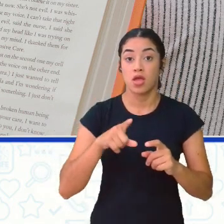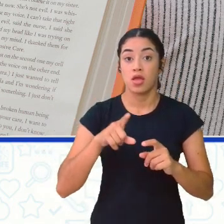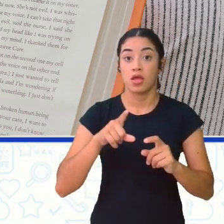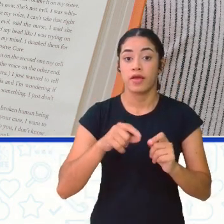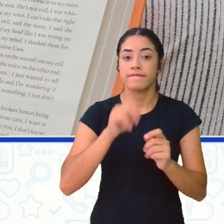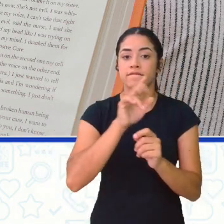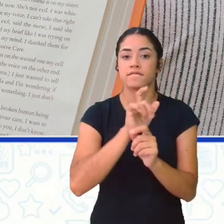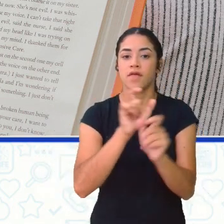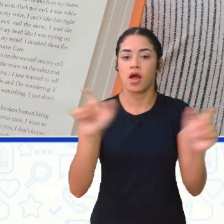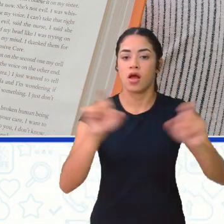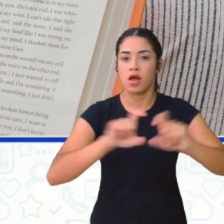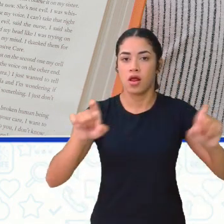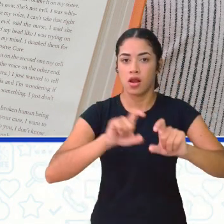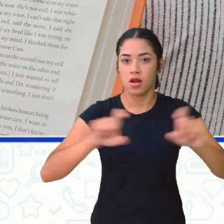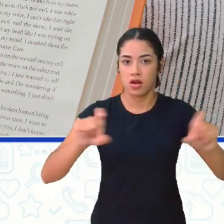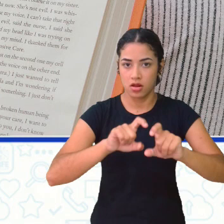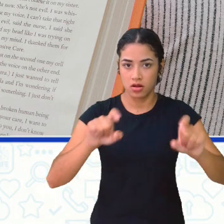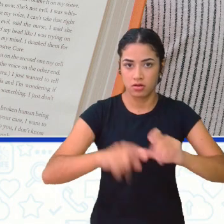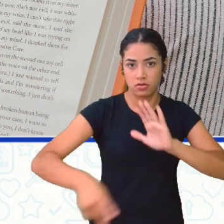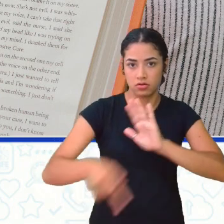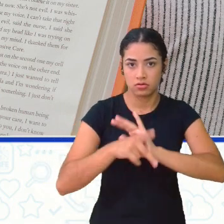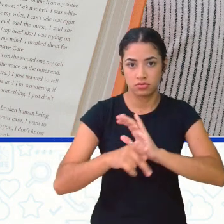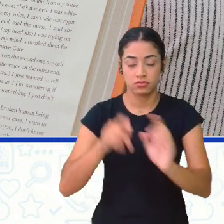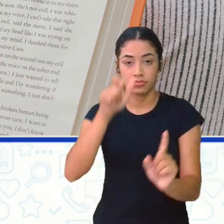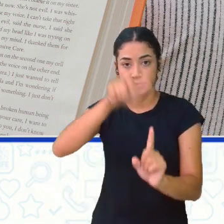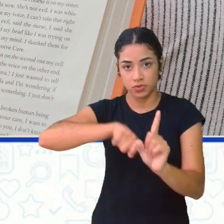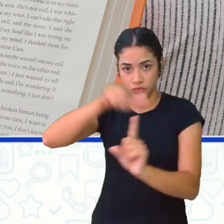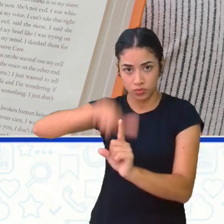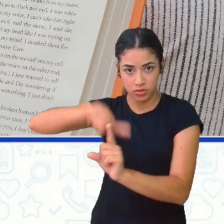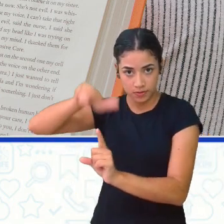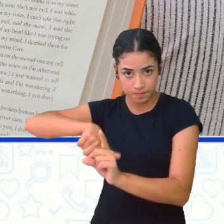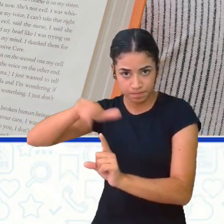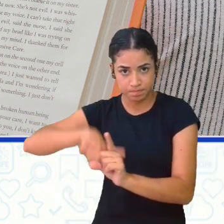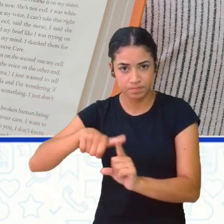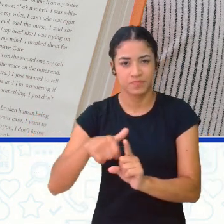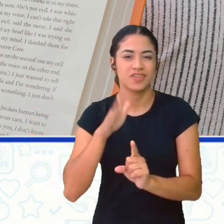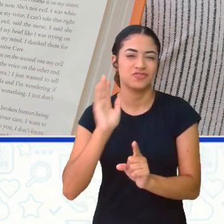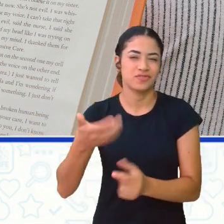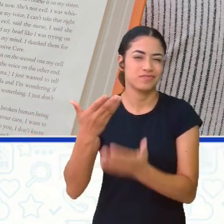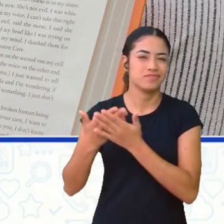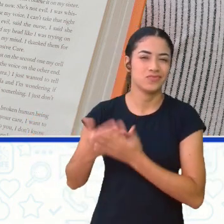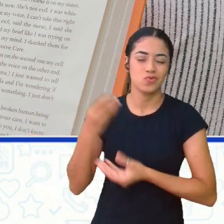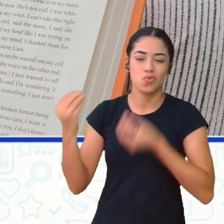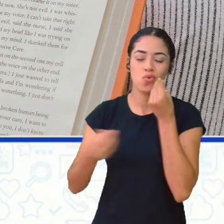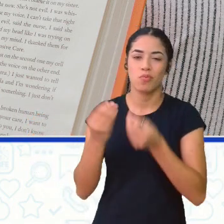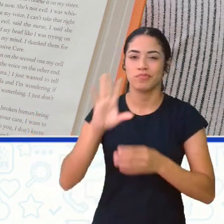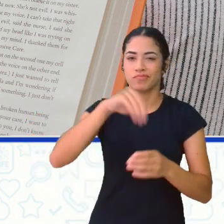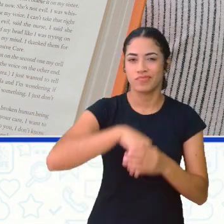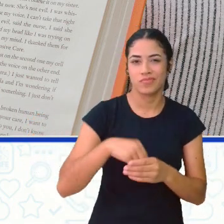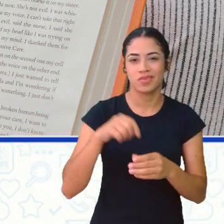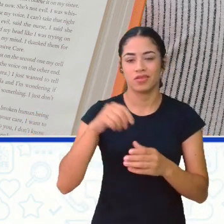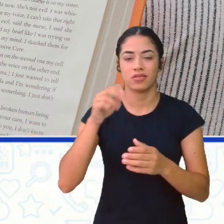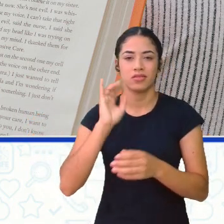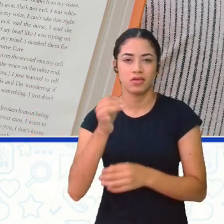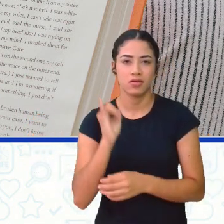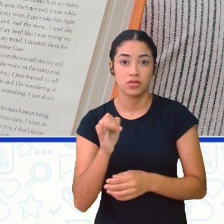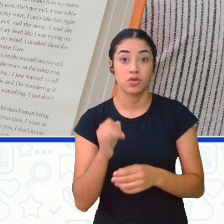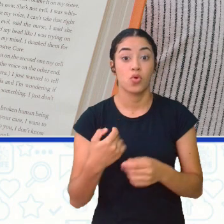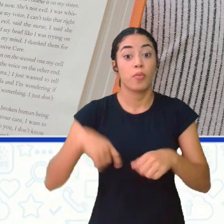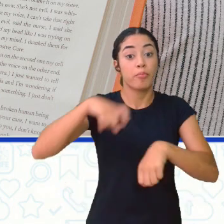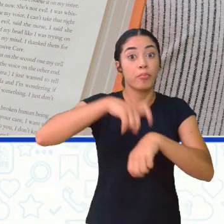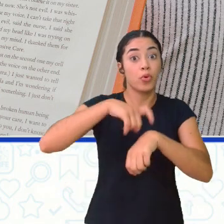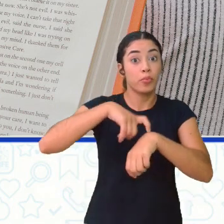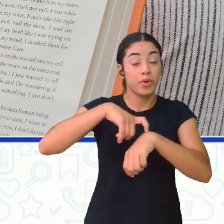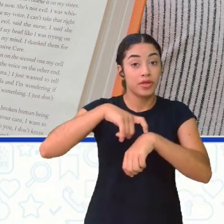personagens A gente já viu Em outras aulas Como se constitui A narração E em que momentos O narrador Fala